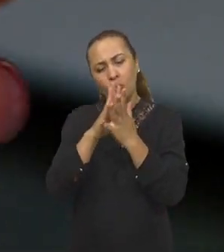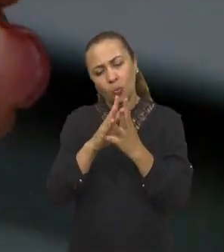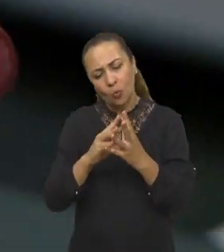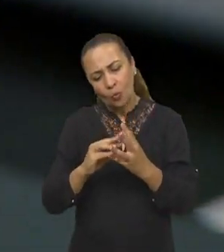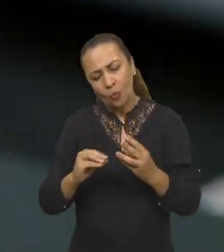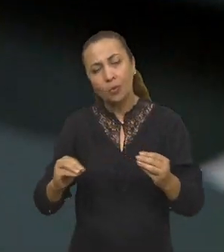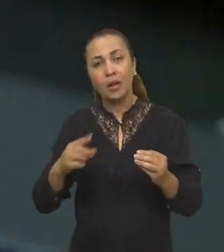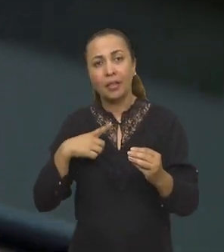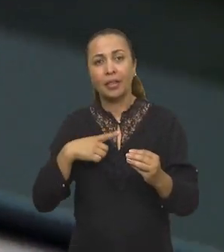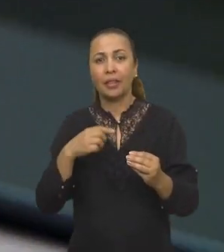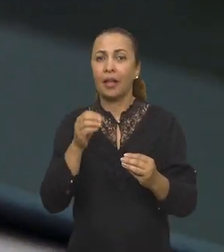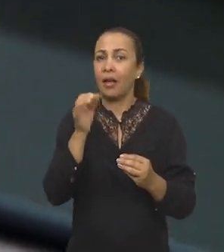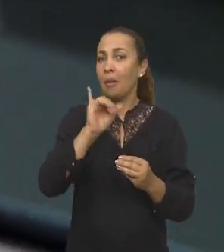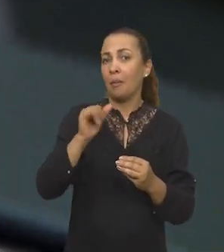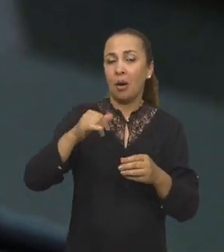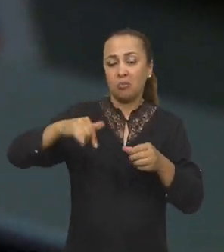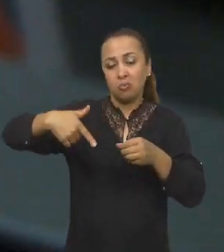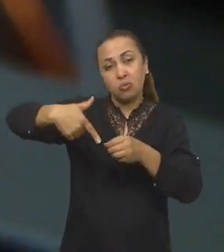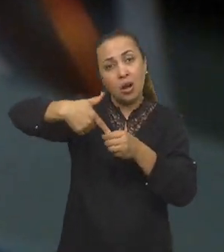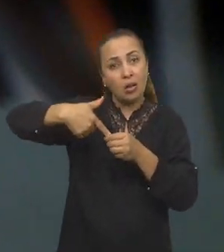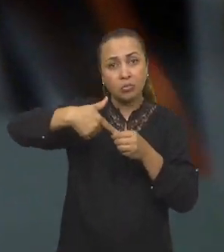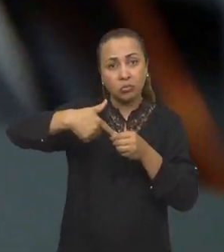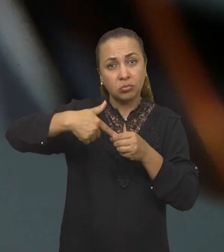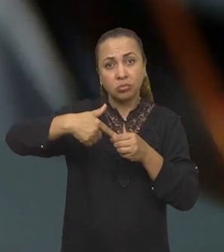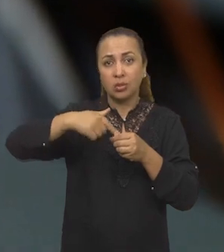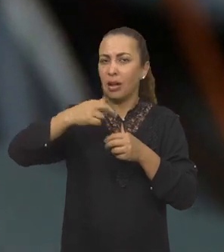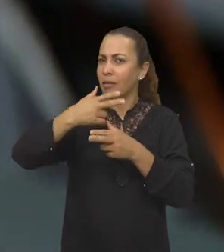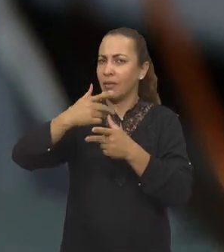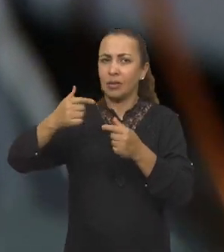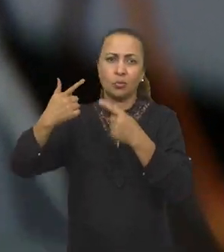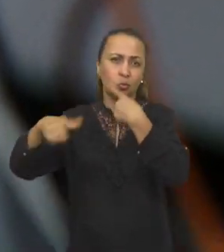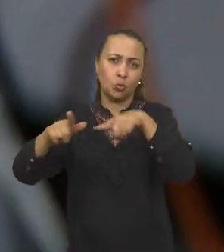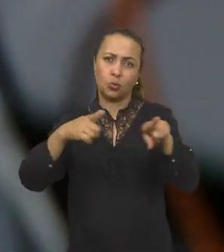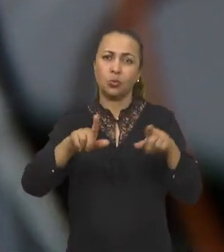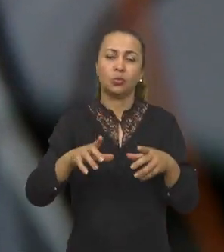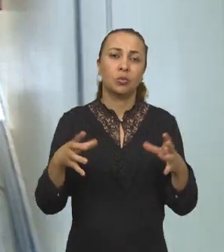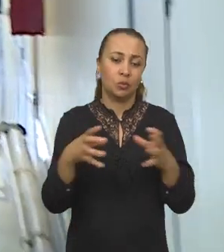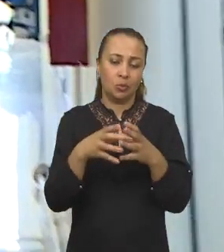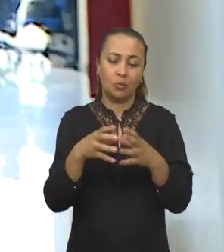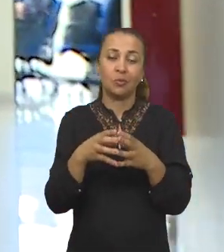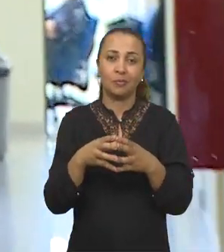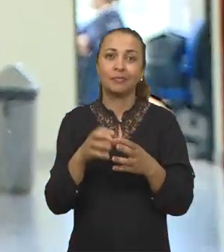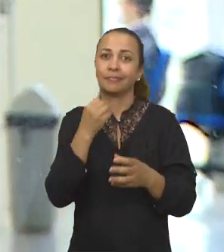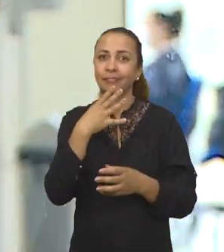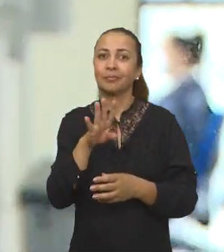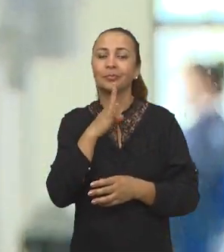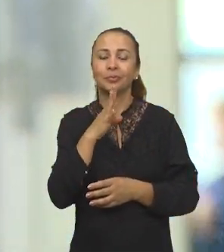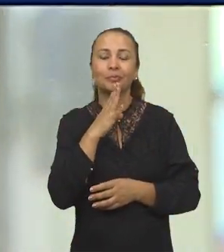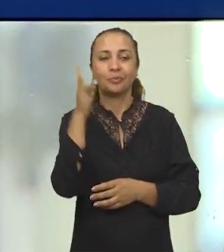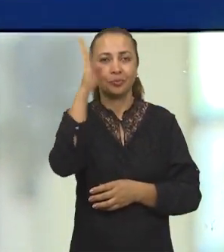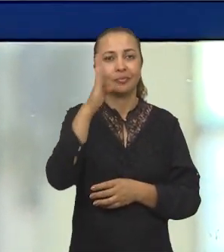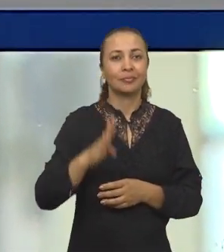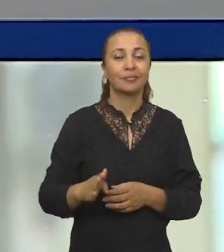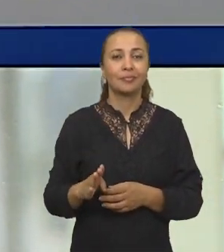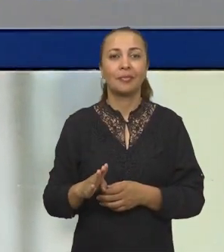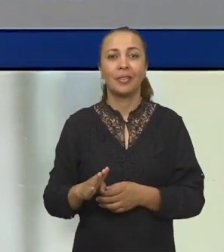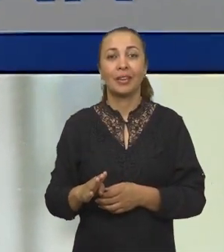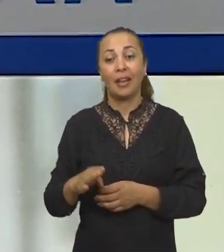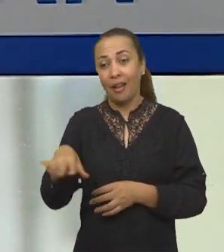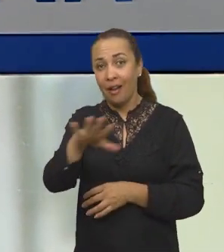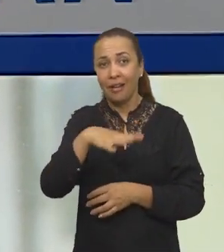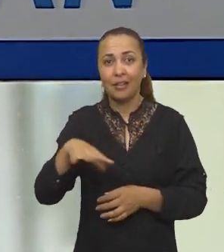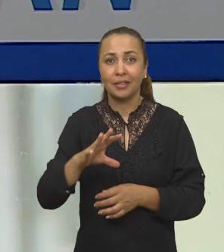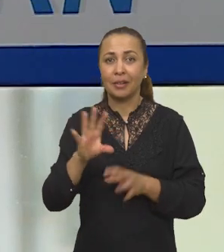refino e obter uma biogasolina, um biodiesel e vários outros energéticos. O grupo é um grupo bastante reconhecido no Brasil na área de